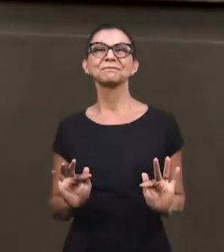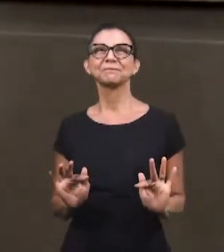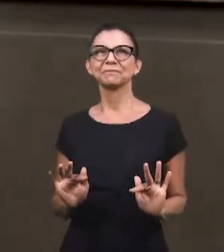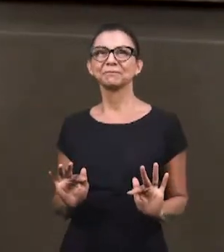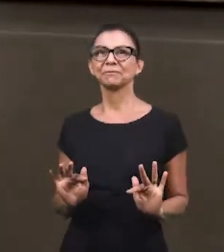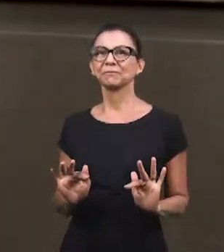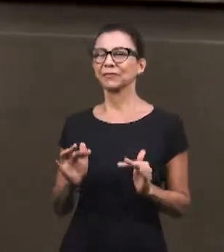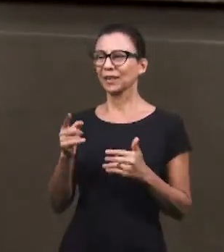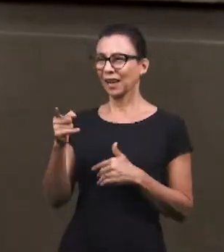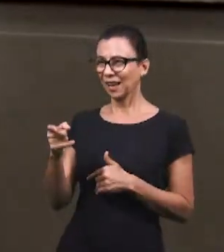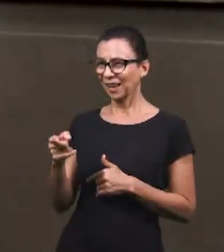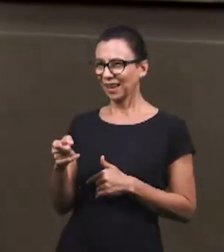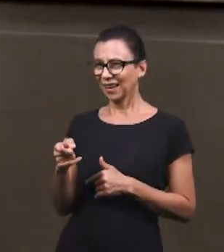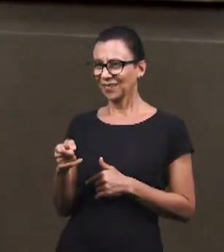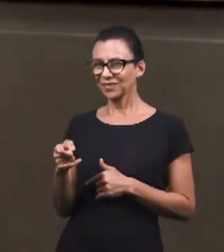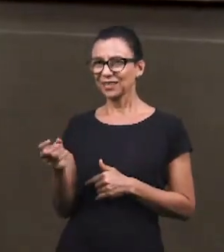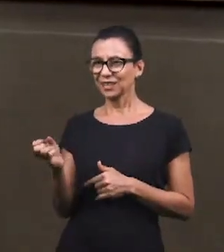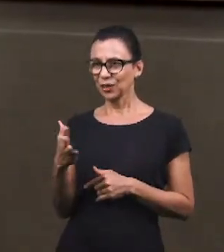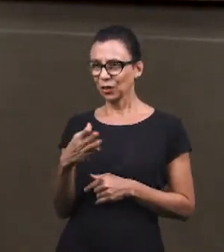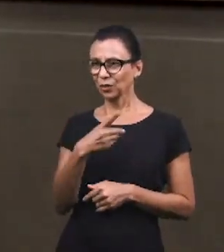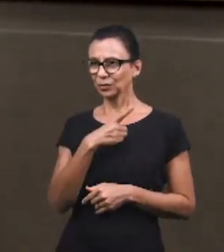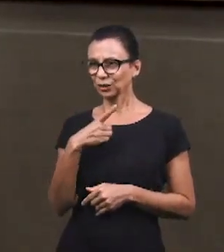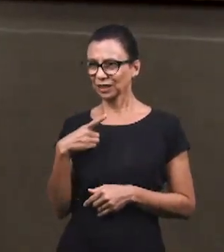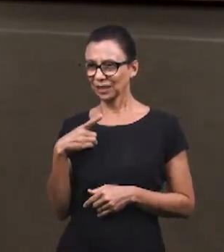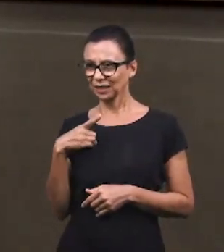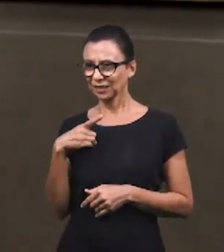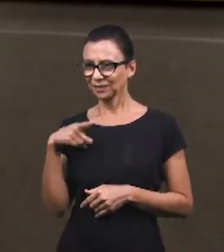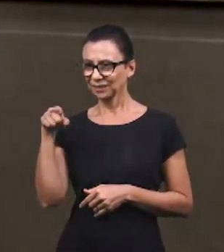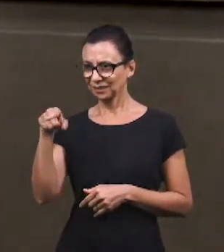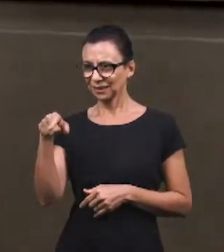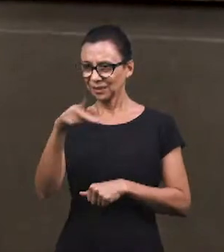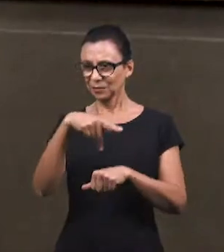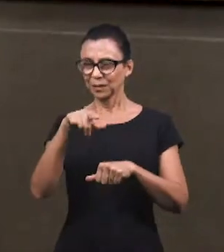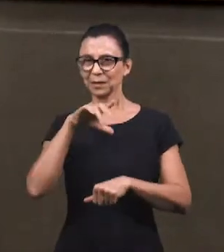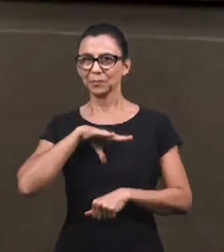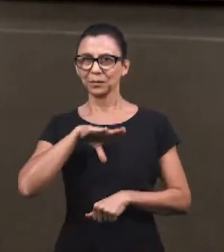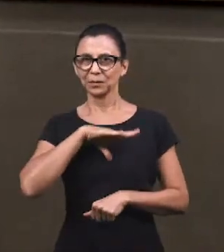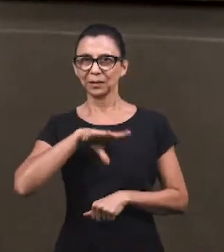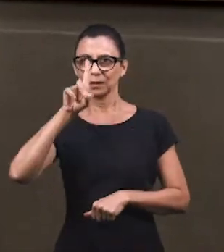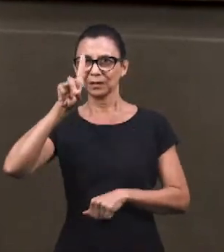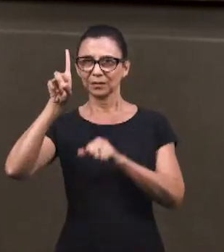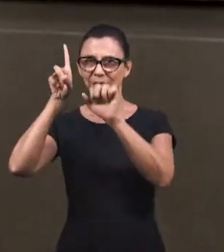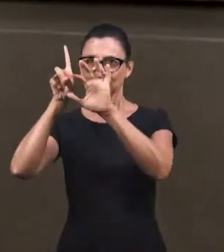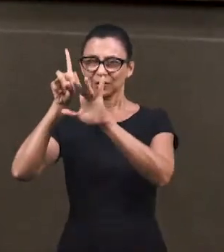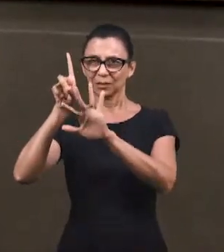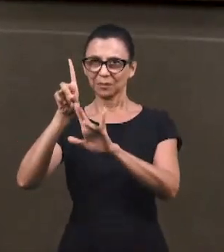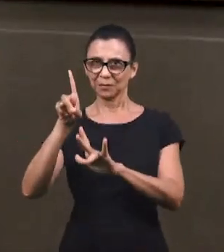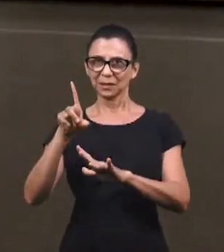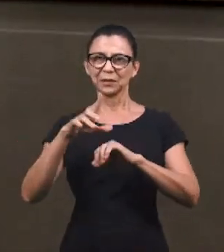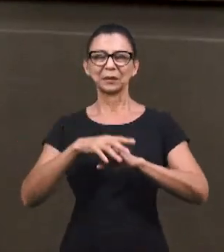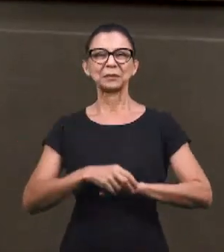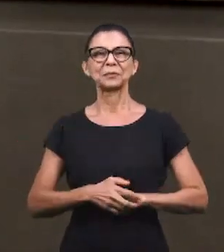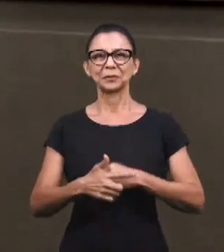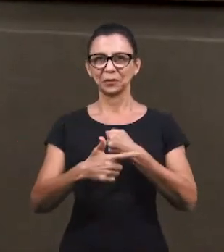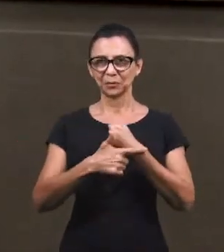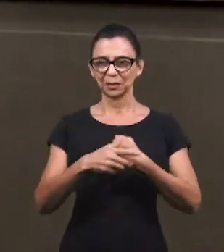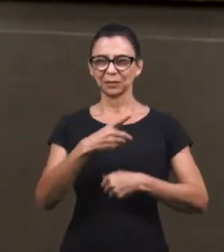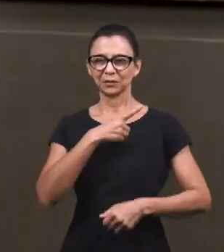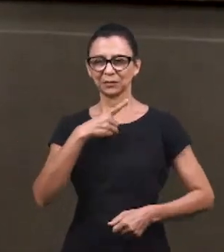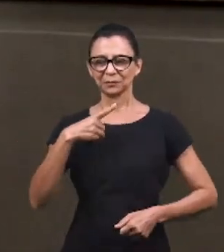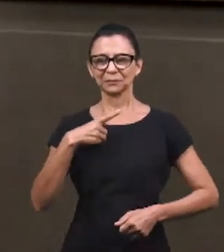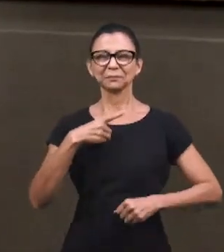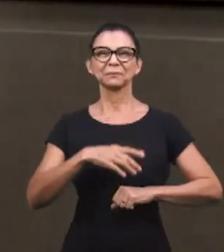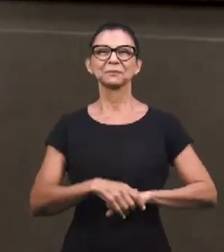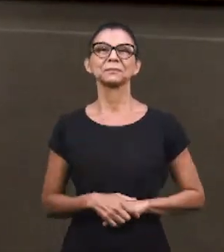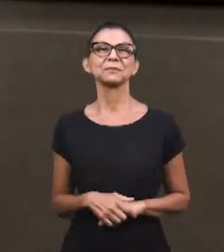levantamento como diácono em Portugal e que Deus possa abençoar grandemente o seu diaconato. Glória a Deus. Muito bem.